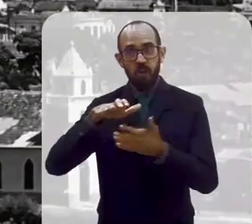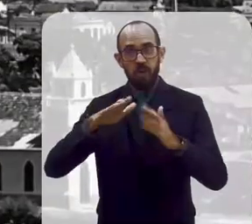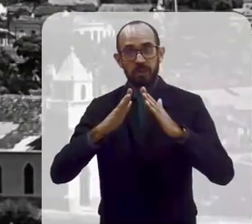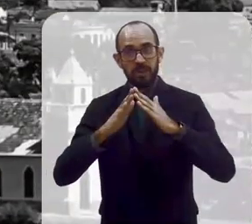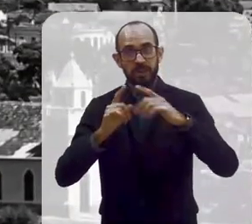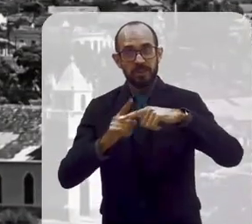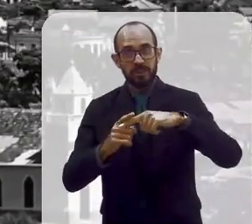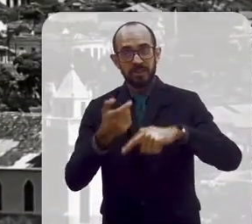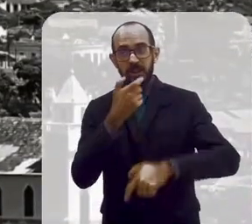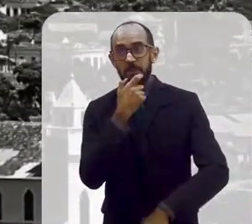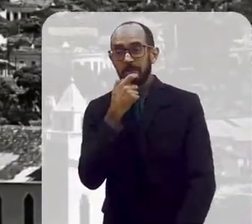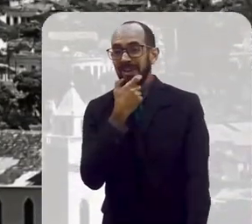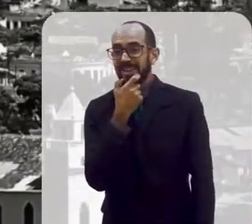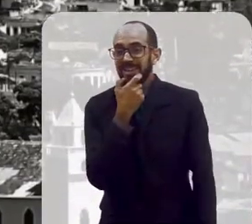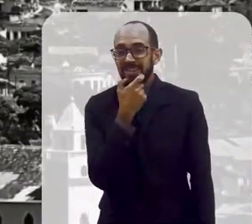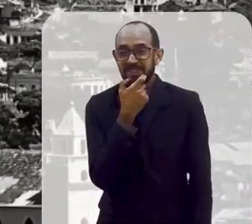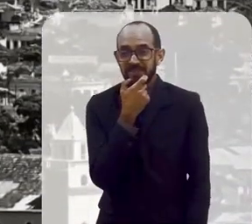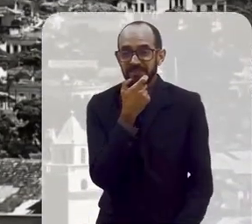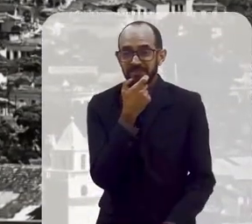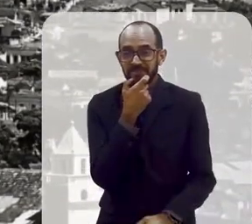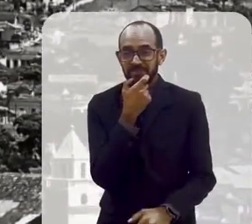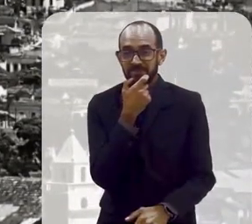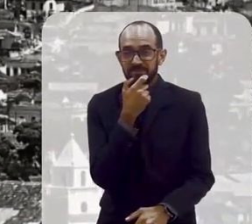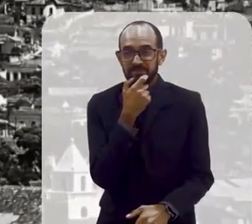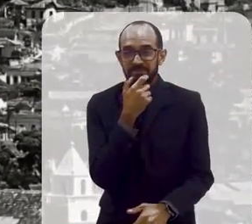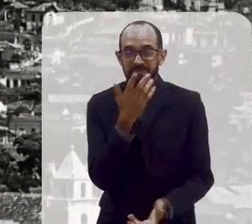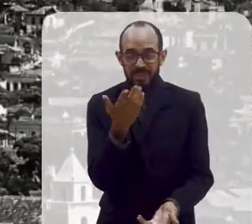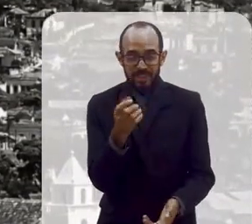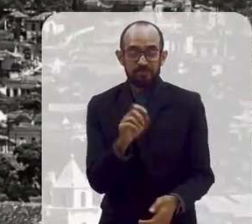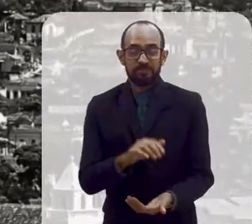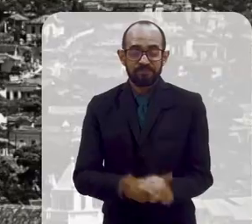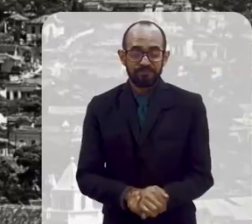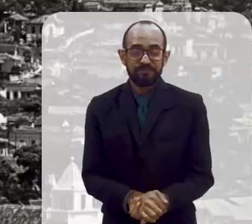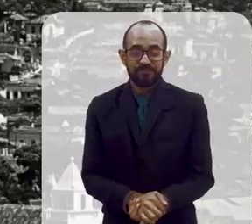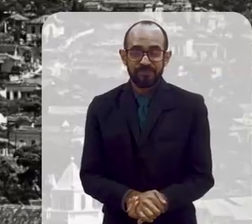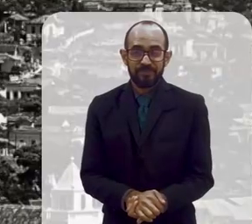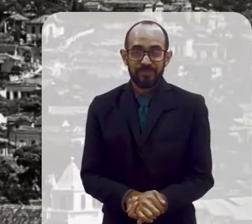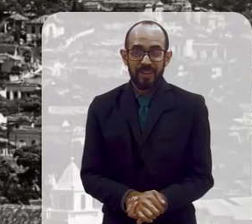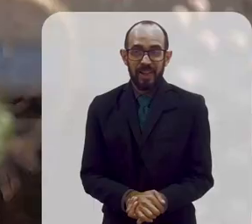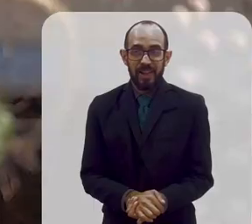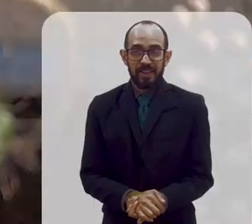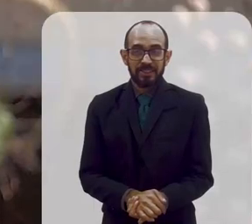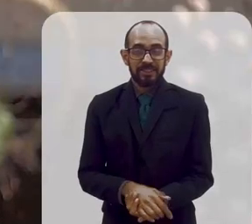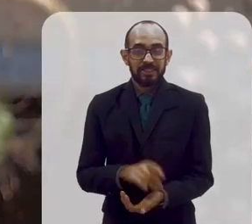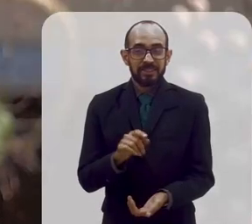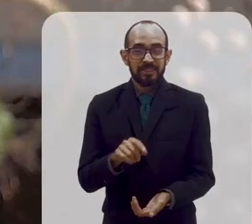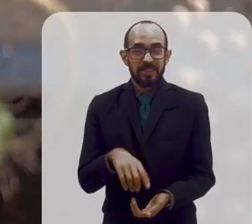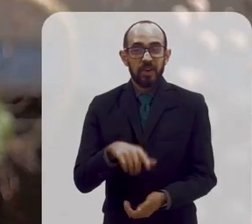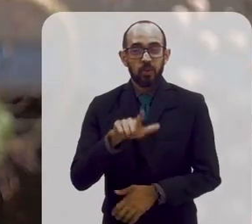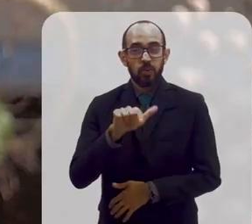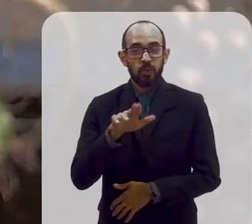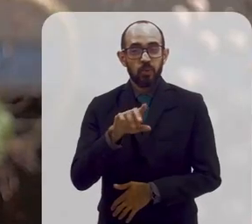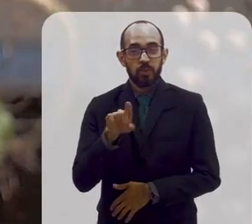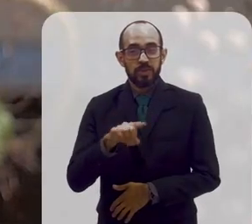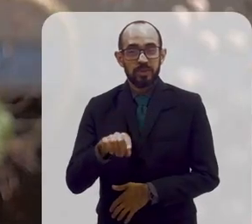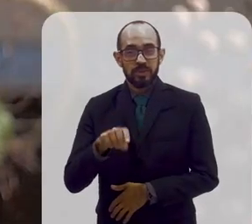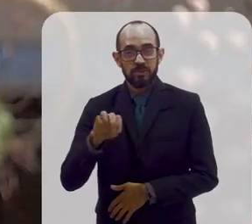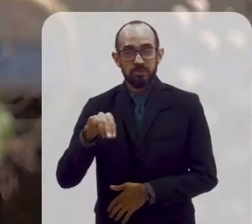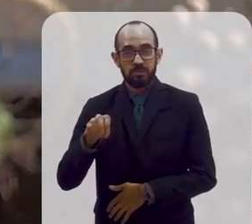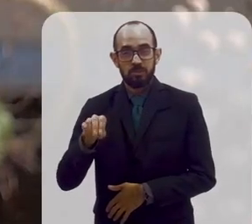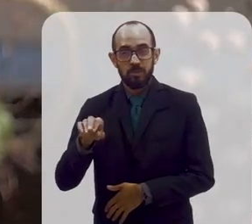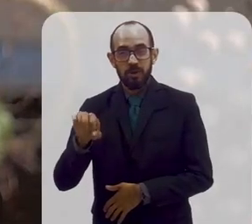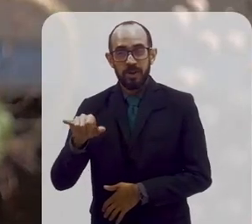da Igreja da Penha. restauração, reforma, agora eu não me recordo. Que era o Luiz Moraes Júnior.